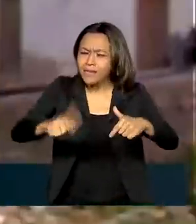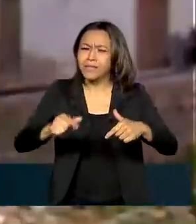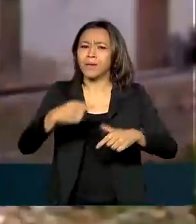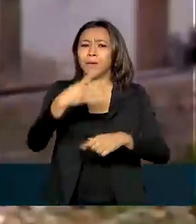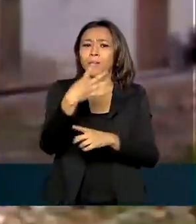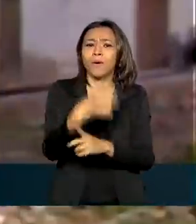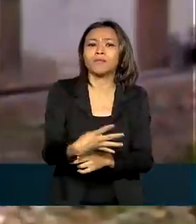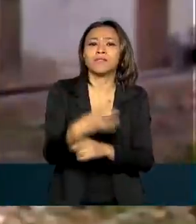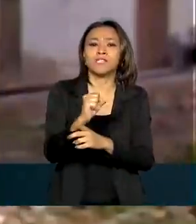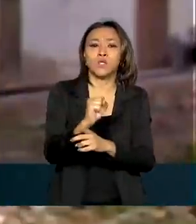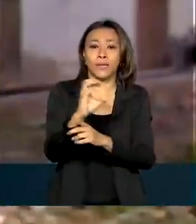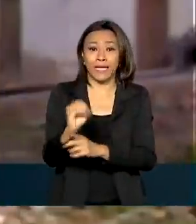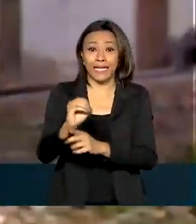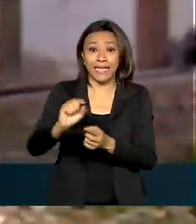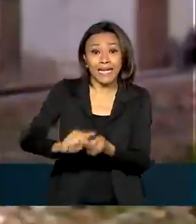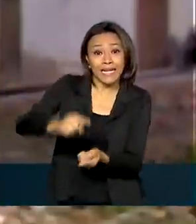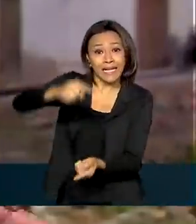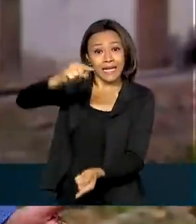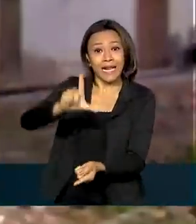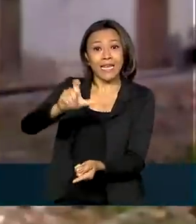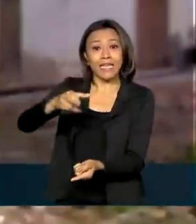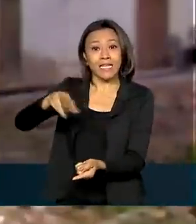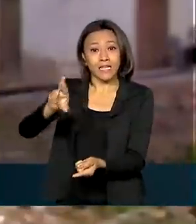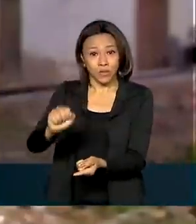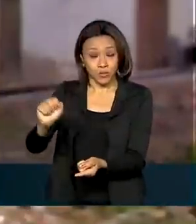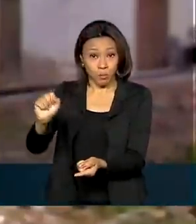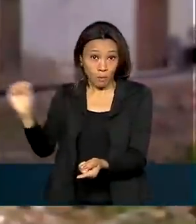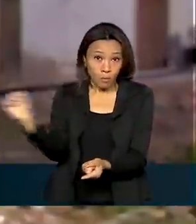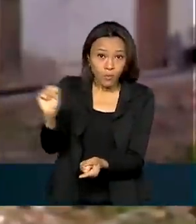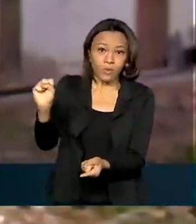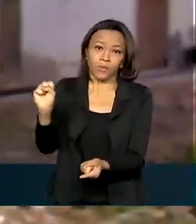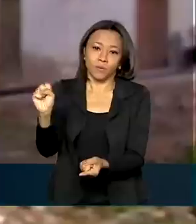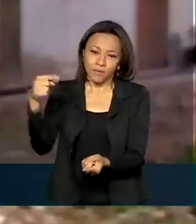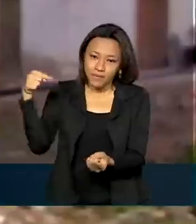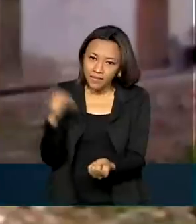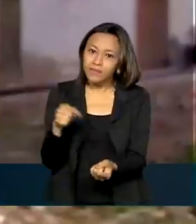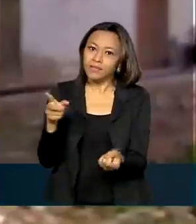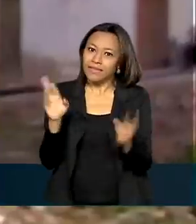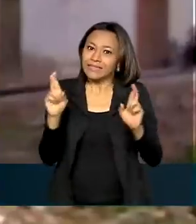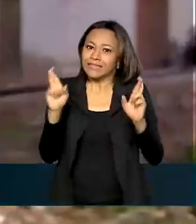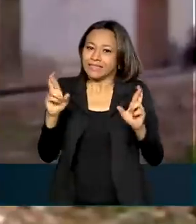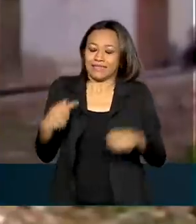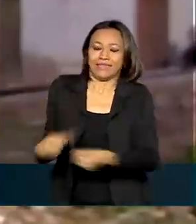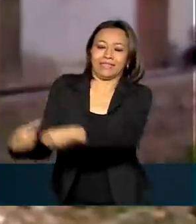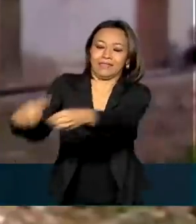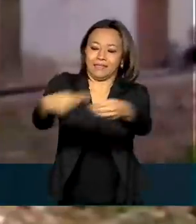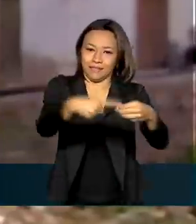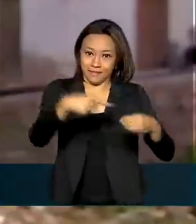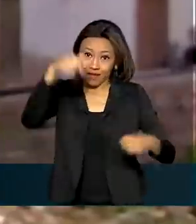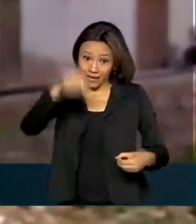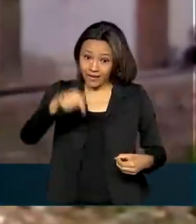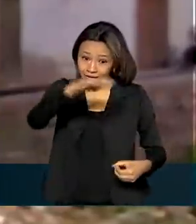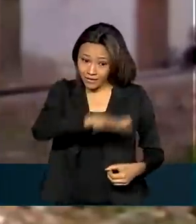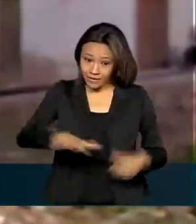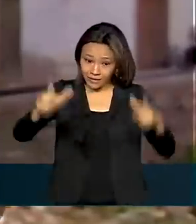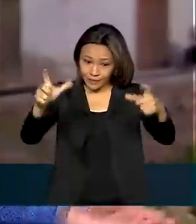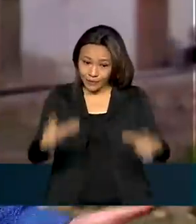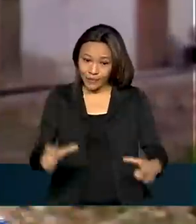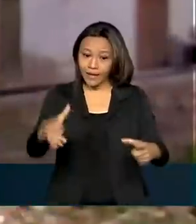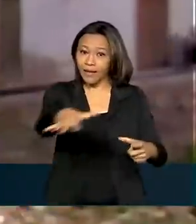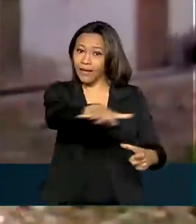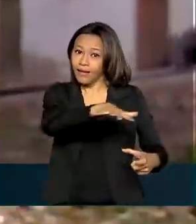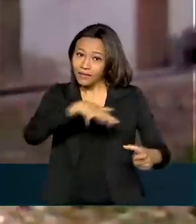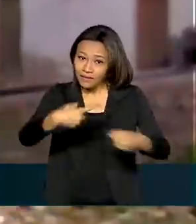480 litros de água por segundo. Essa também é a expectativa de moradores deste bairro, aqui de São José do